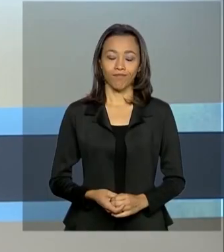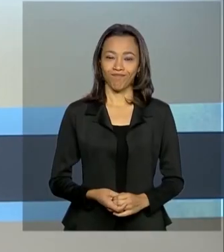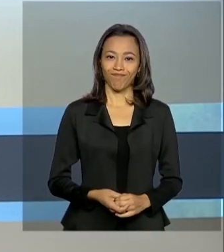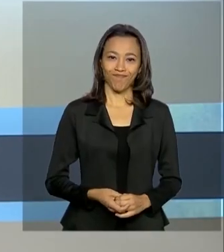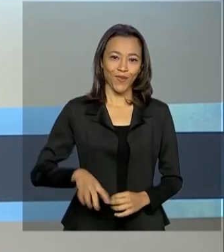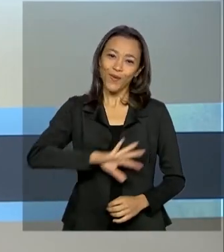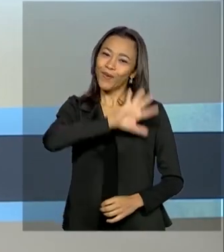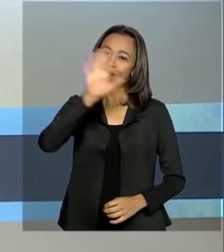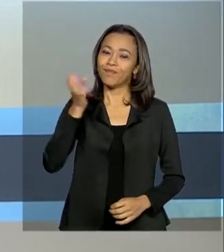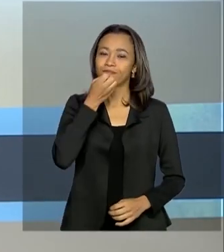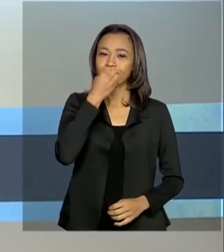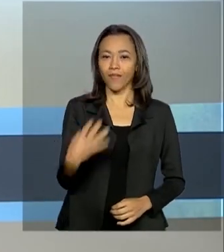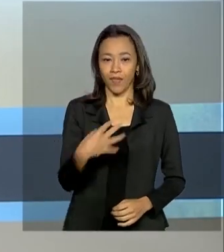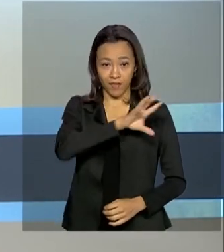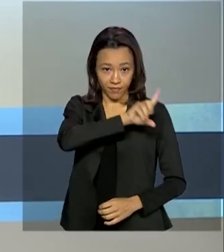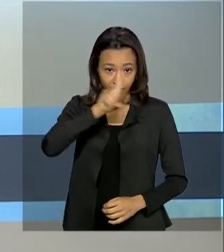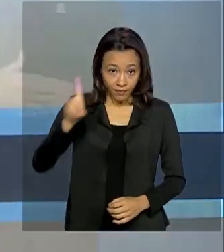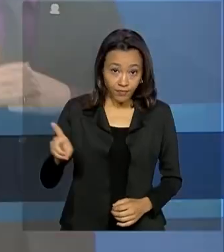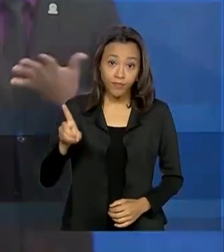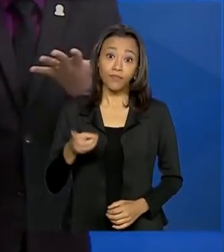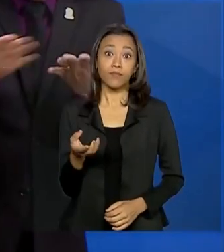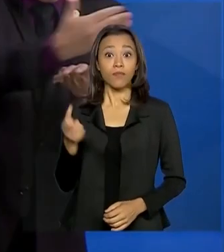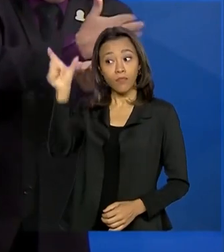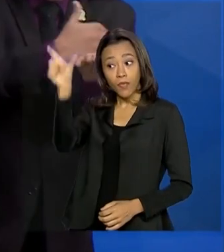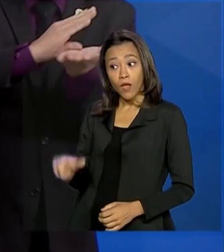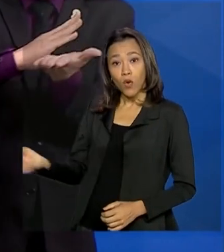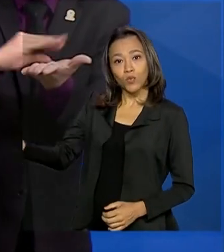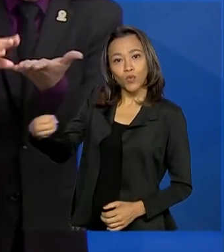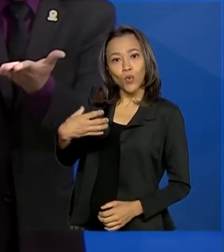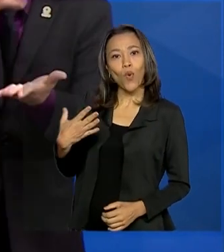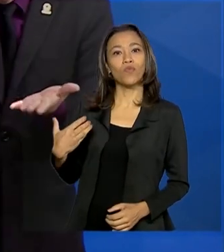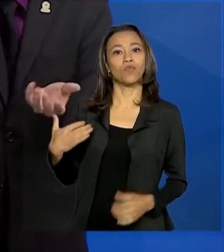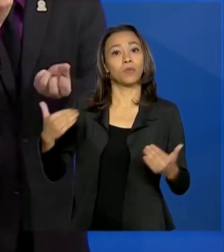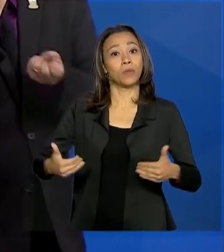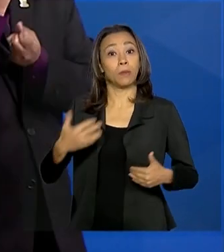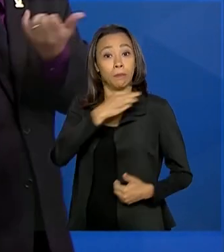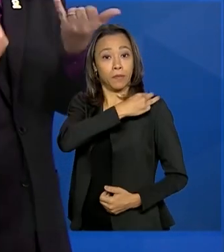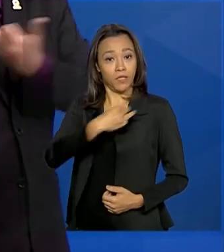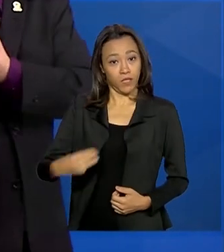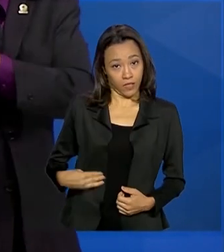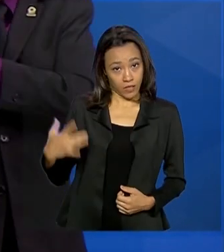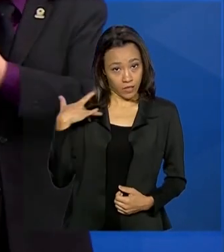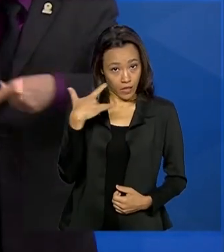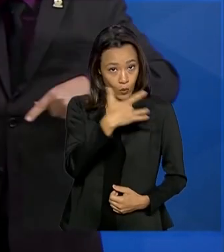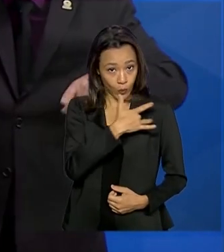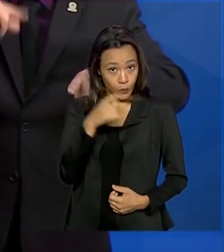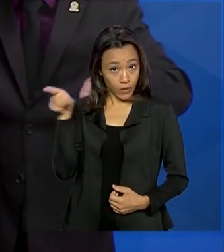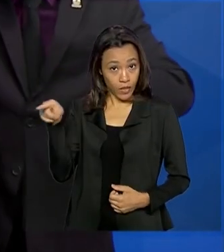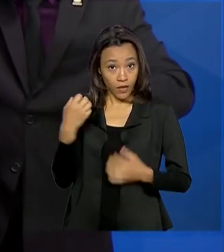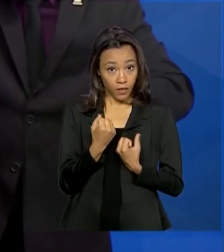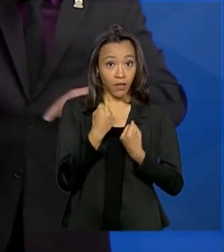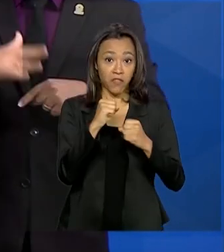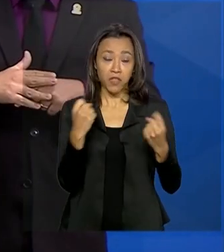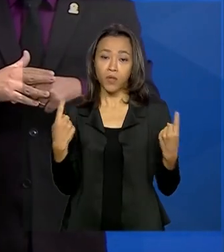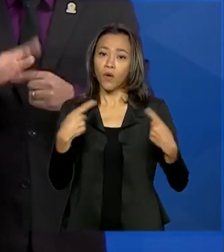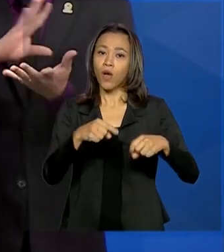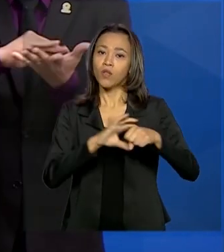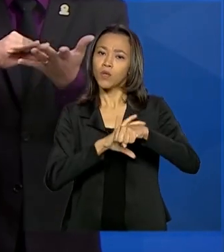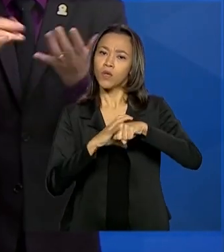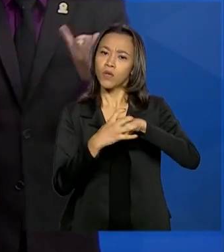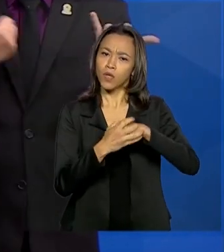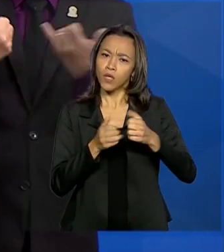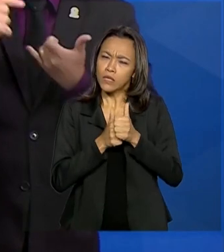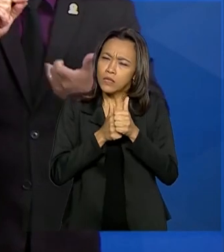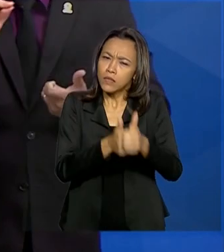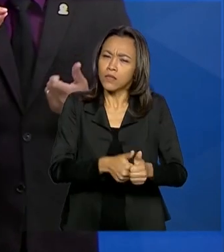Olá, bom dia. Novo ministro da saúde, Nelson Teich, defende enfrentamento ao coronavírus de forma